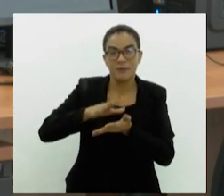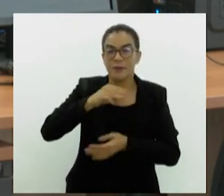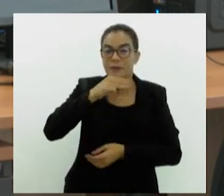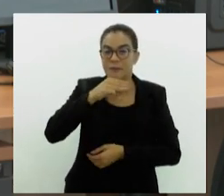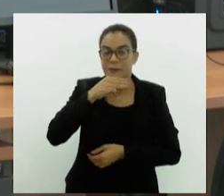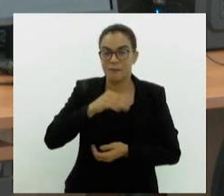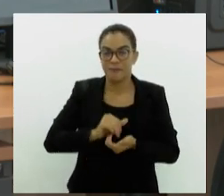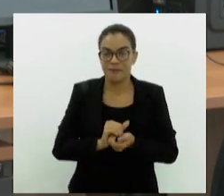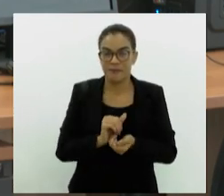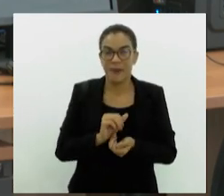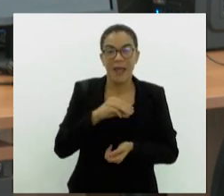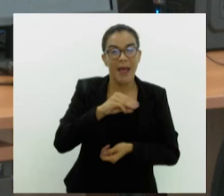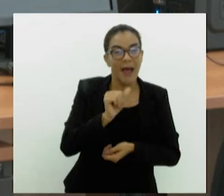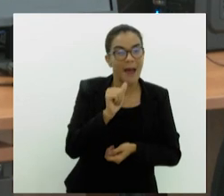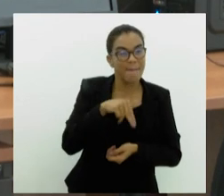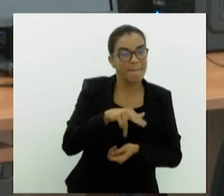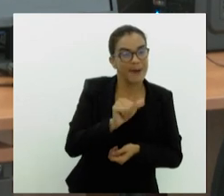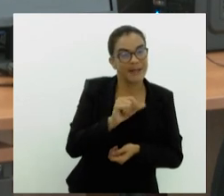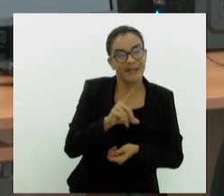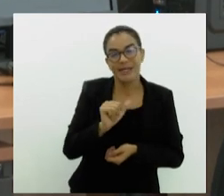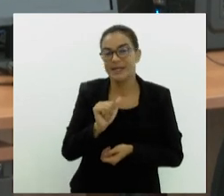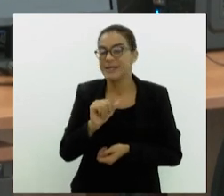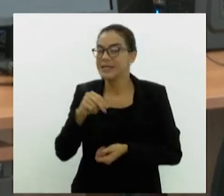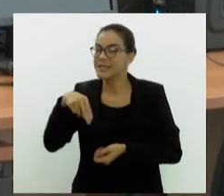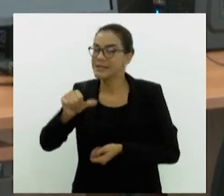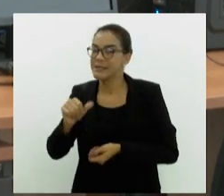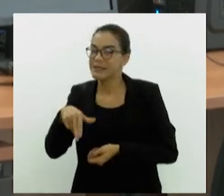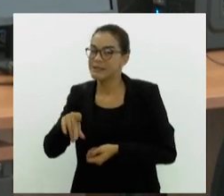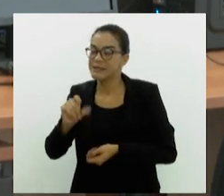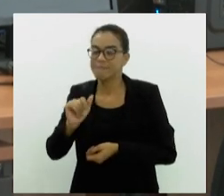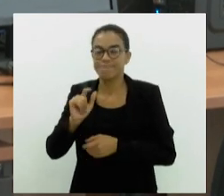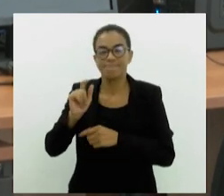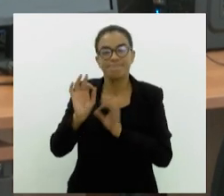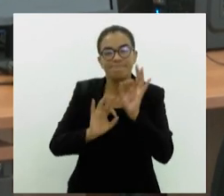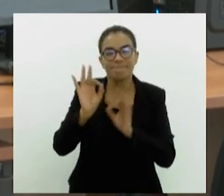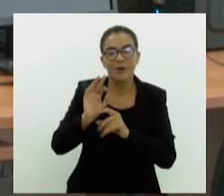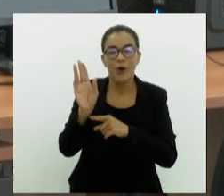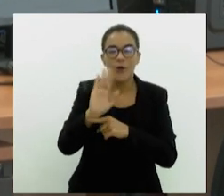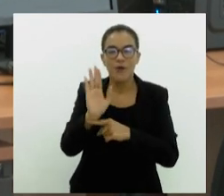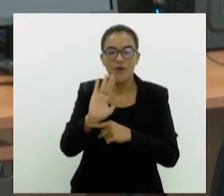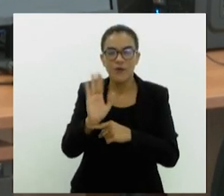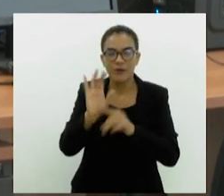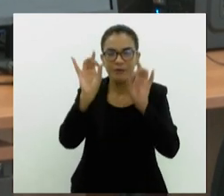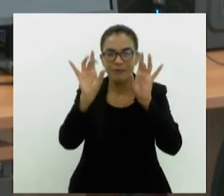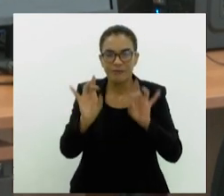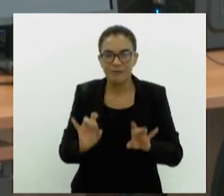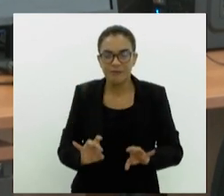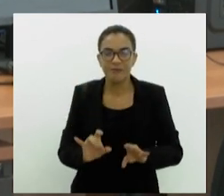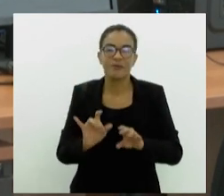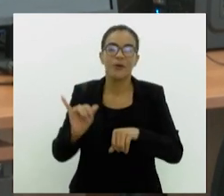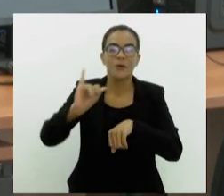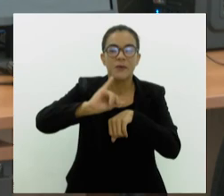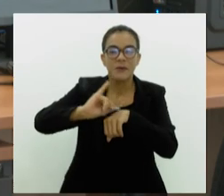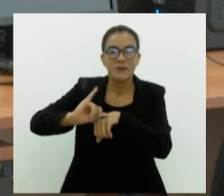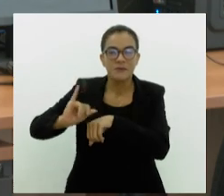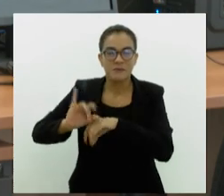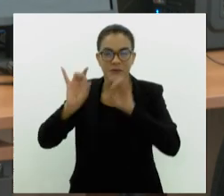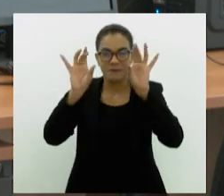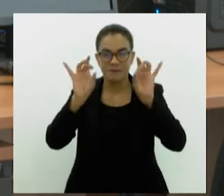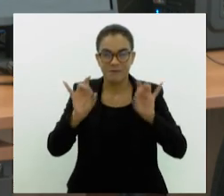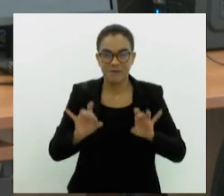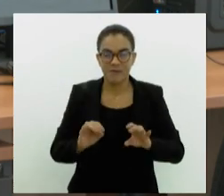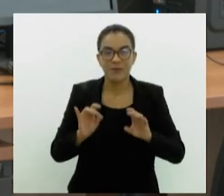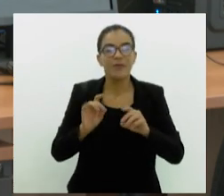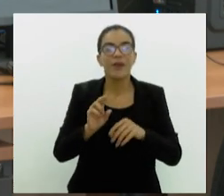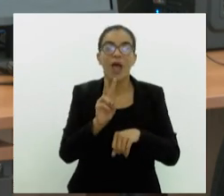Ananda Batista e a Amanda Rosa prepararam um vídeo especial para mostrar um pouco da exposição à Força Feminina no Samba. A